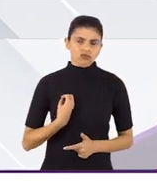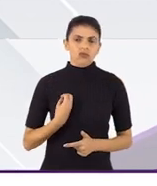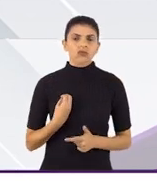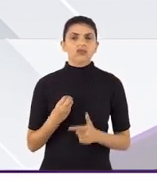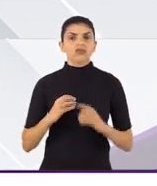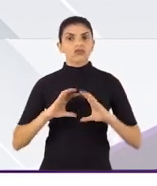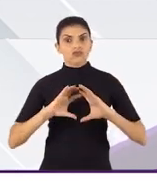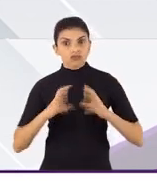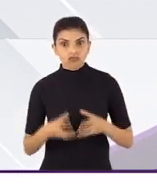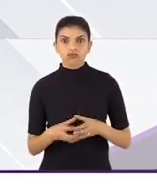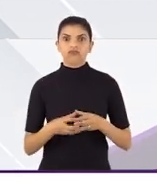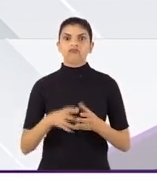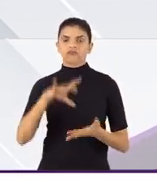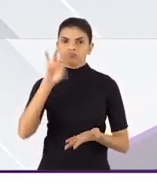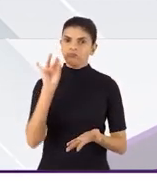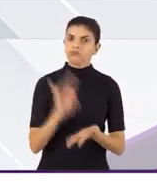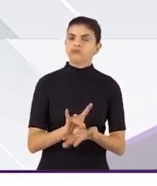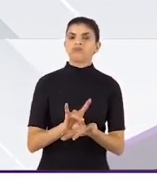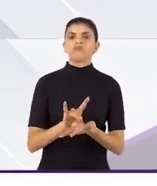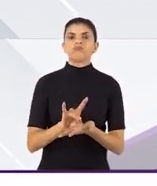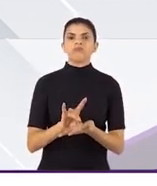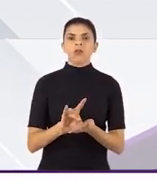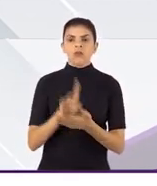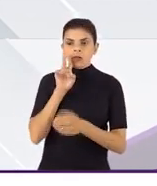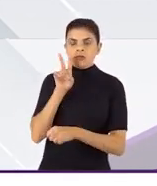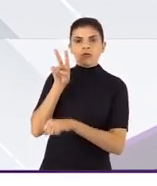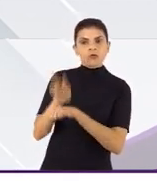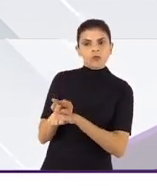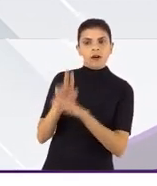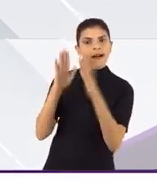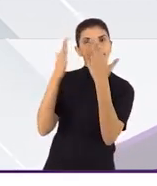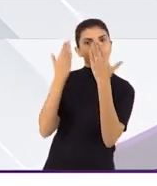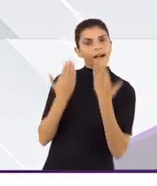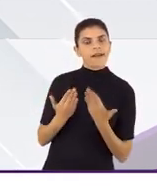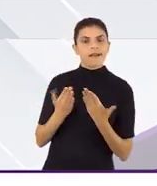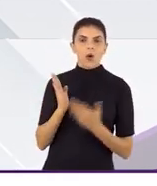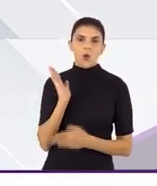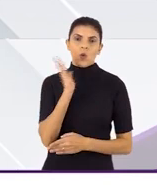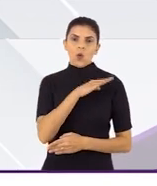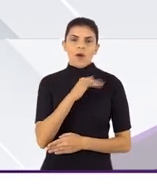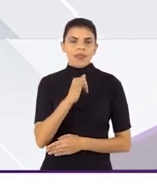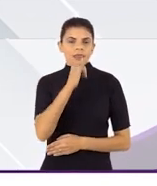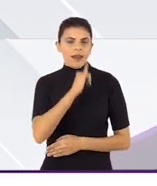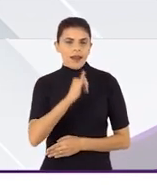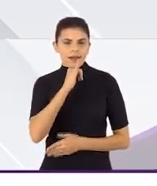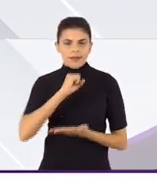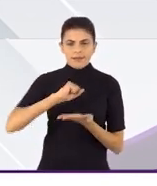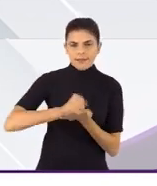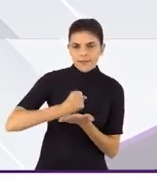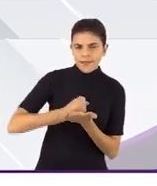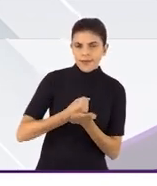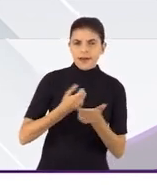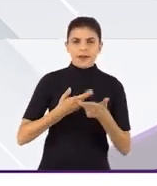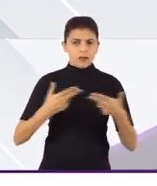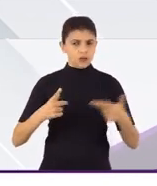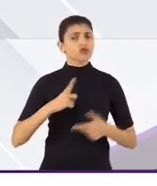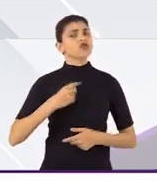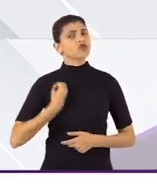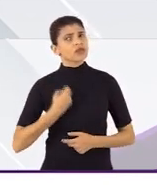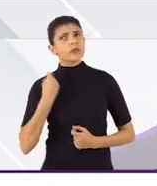ainda nenhum órgão que desse conta desta análise prévia dos experimentos.